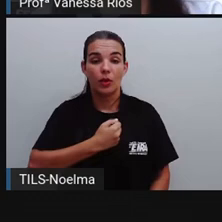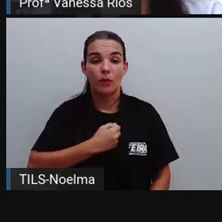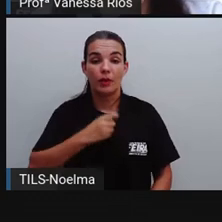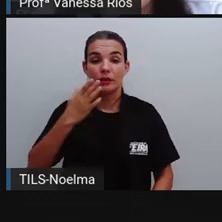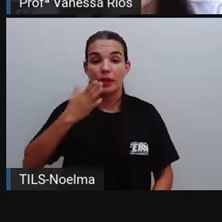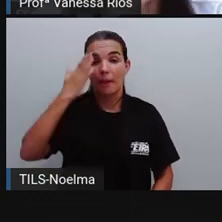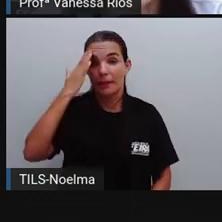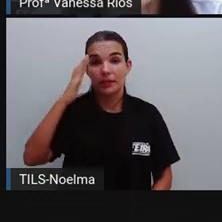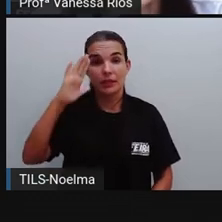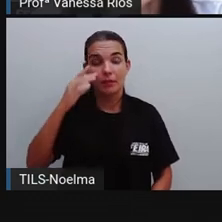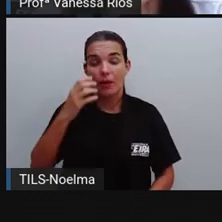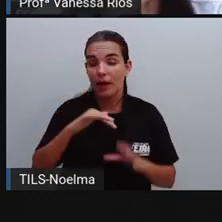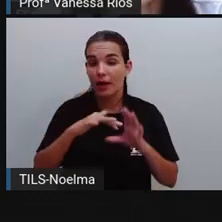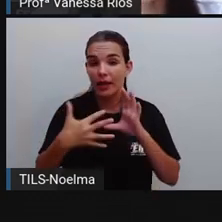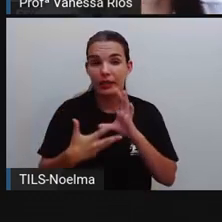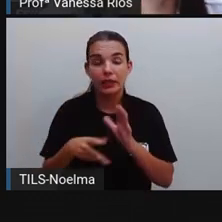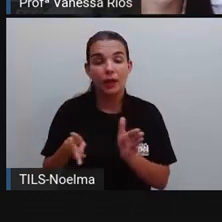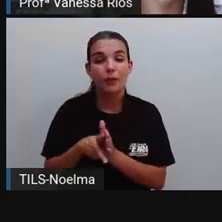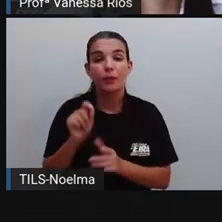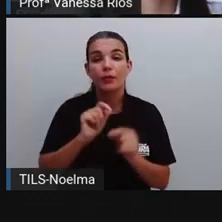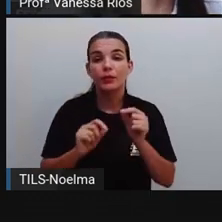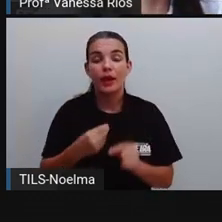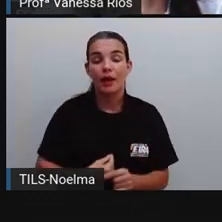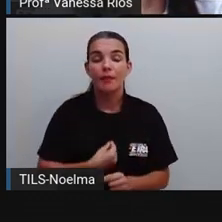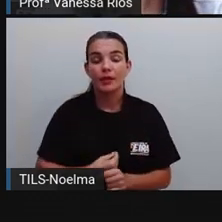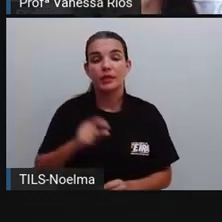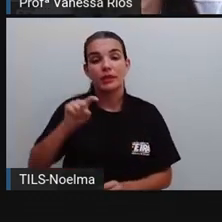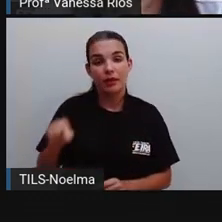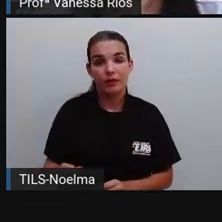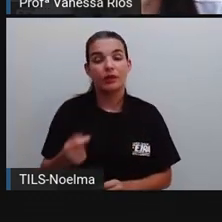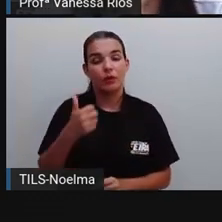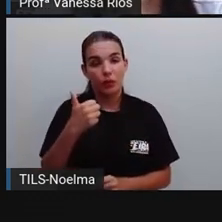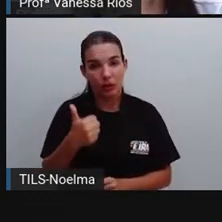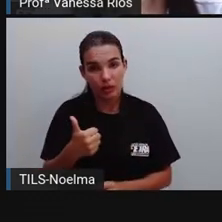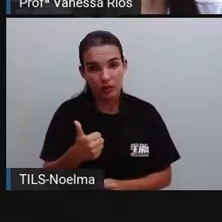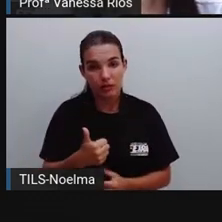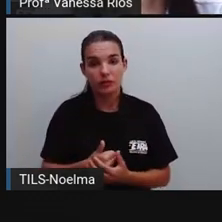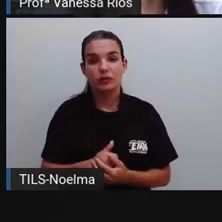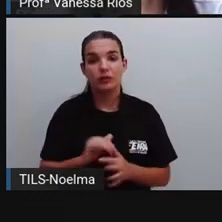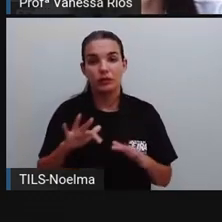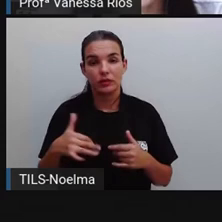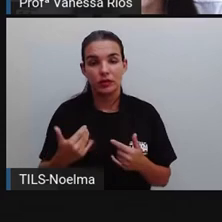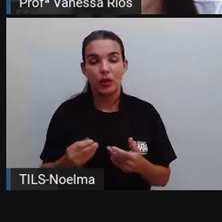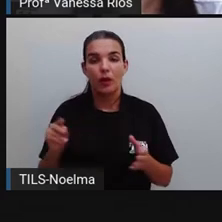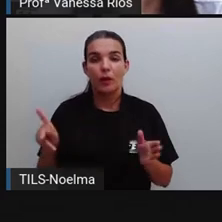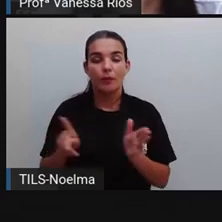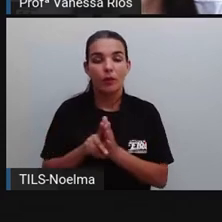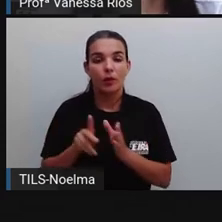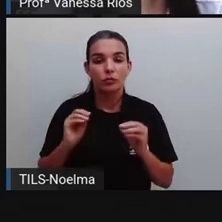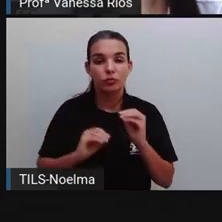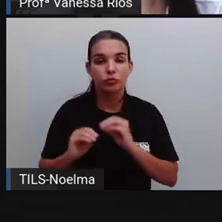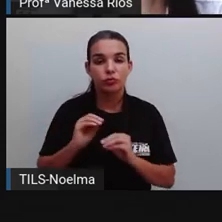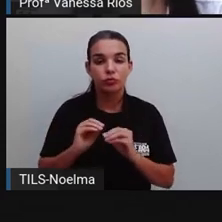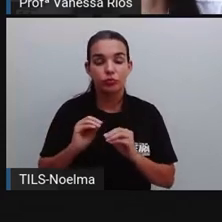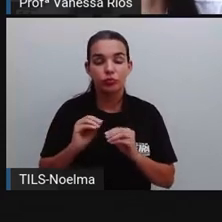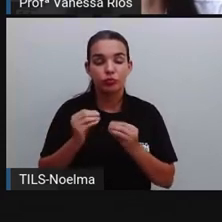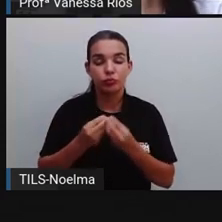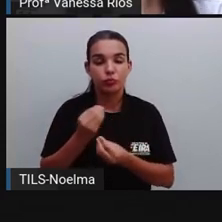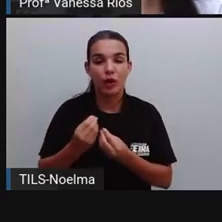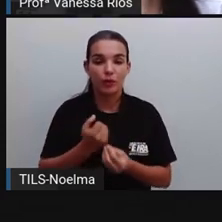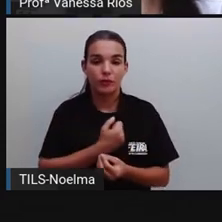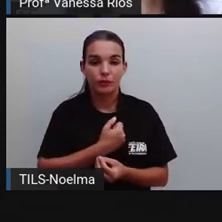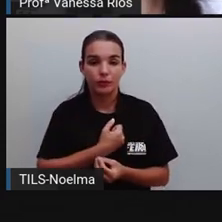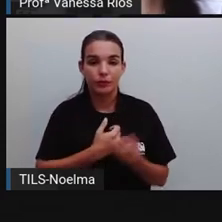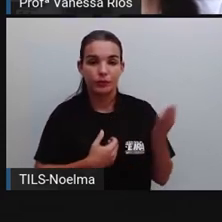principal característica justamente a presença aí da vírgula, né? Fazendo parte, compondo estes números.